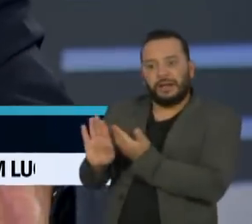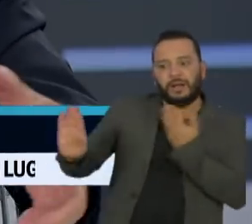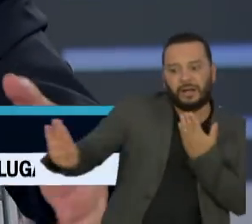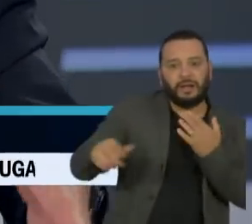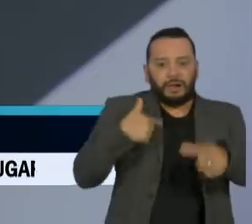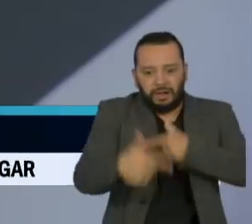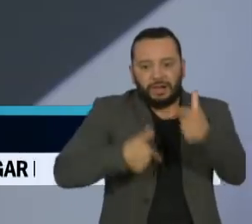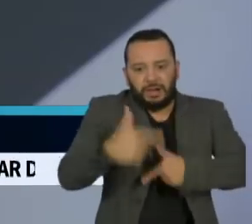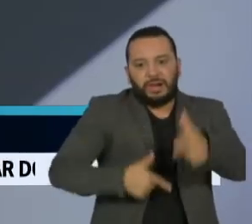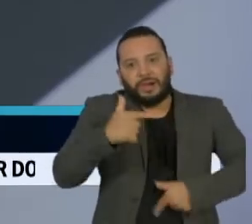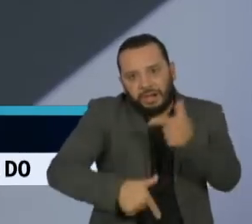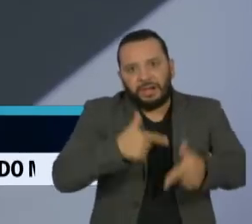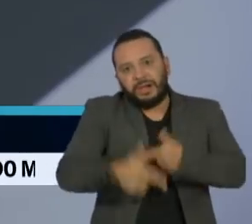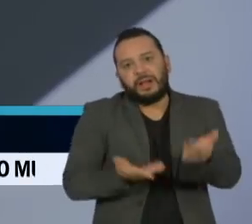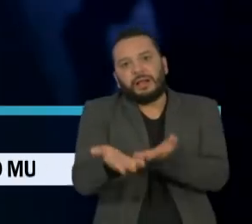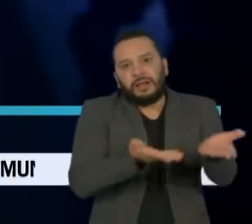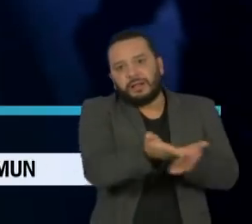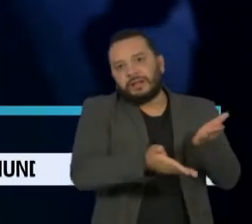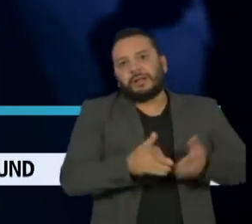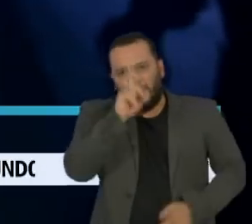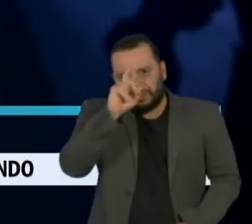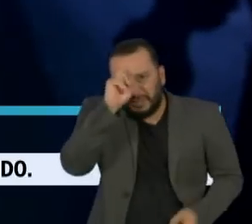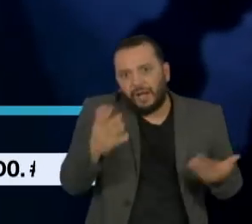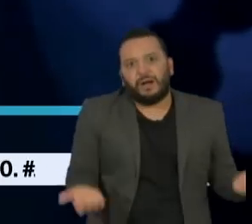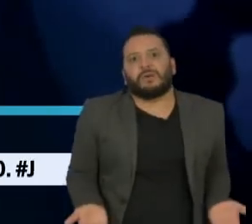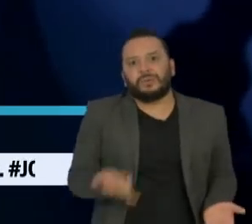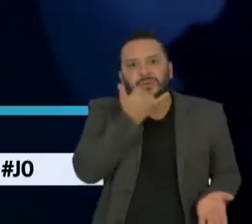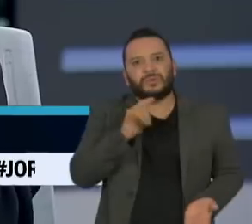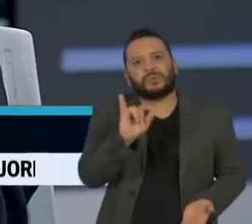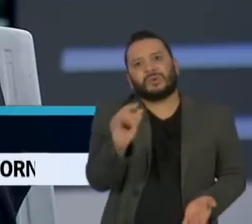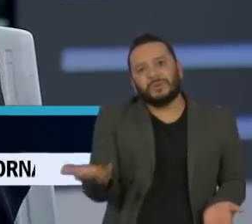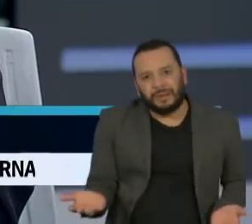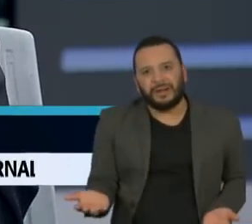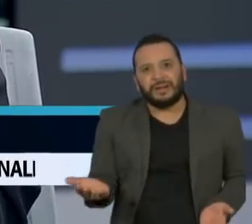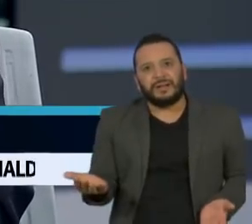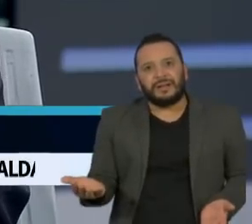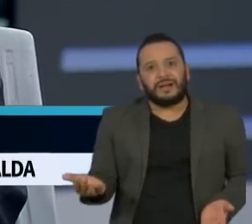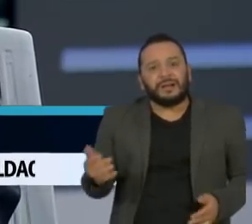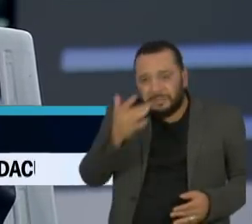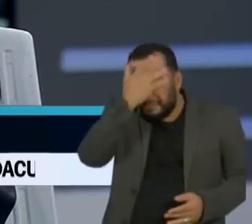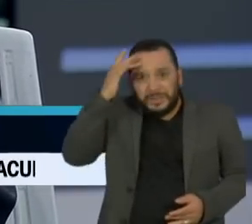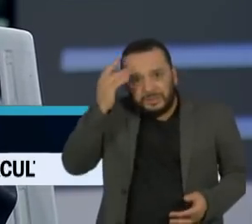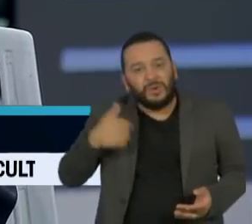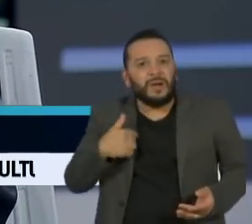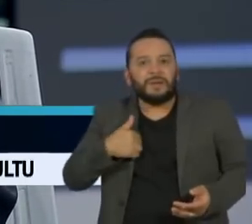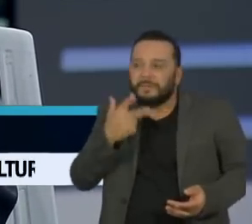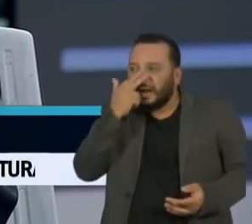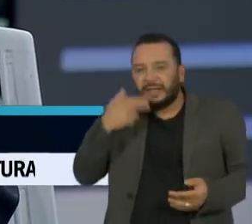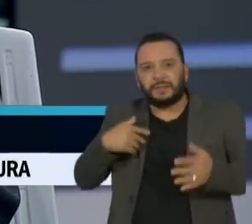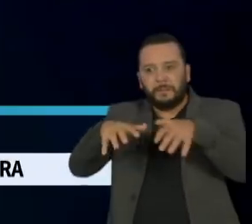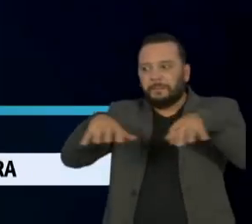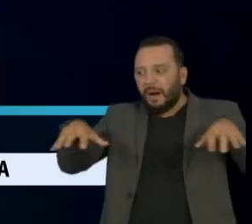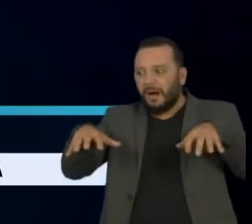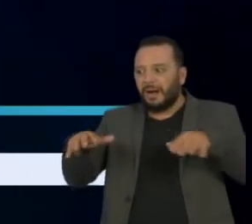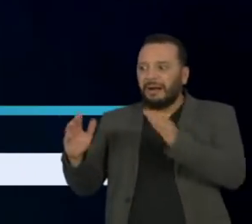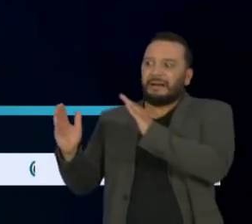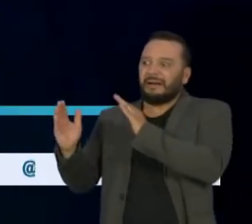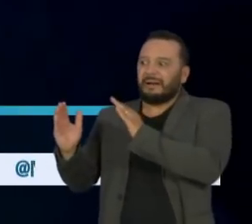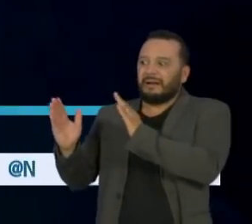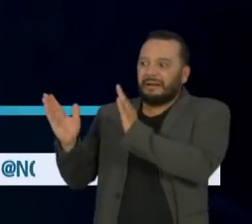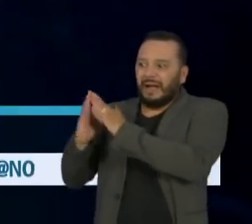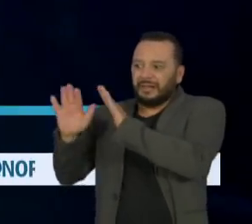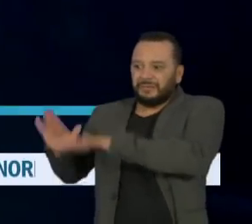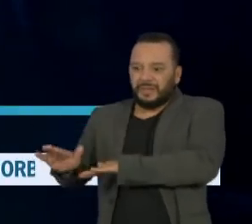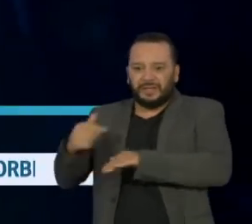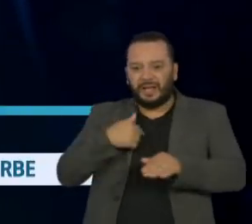um mundo real e um mundo paralelo, onde tem vários outros fatores, inclusive muita ilusão. E veja em instantes,